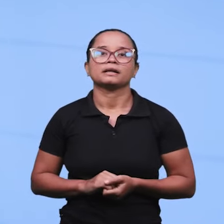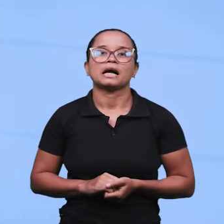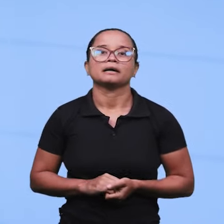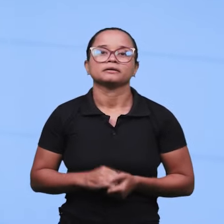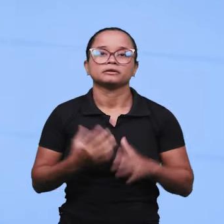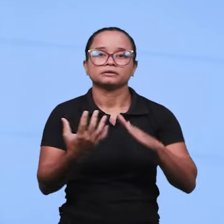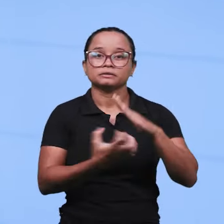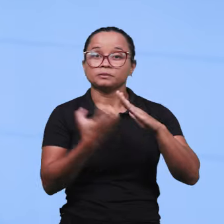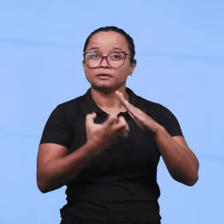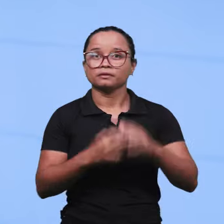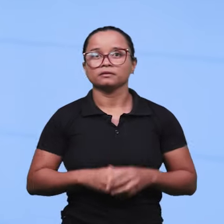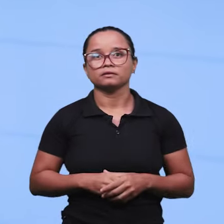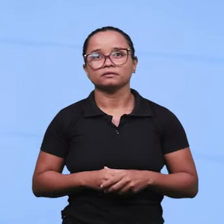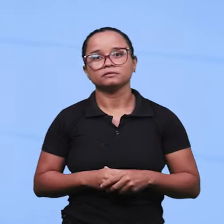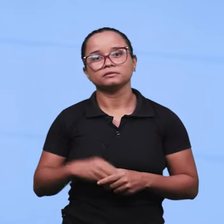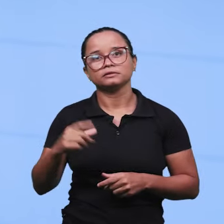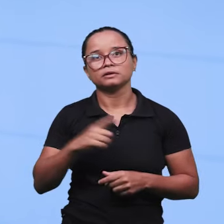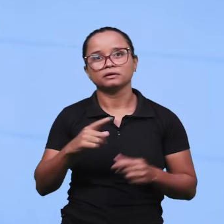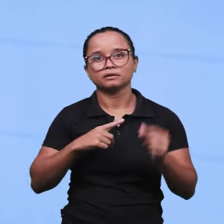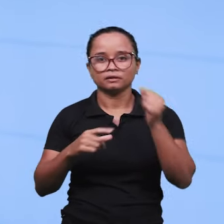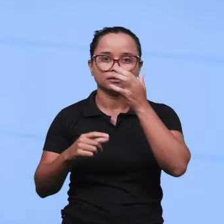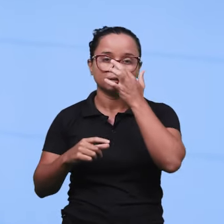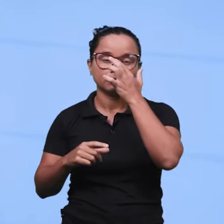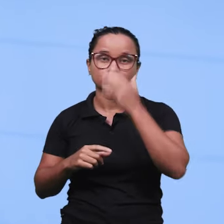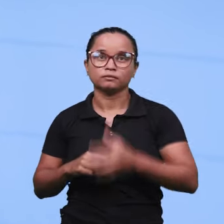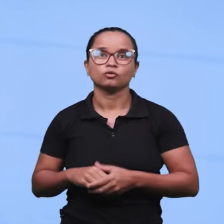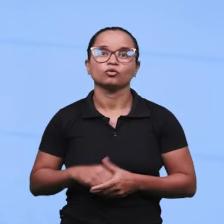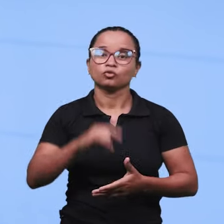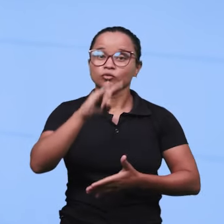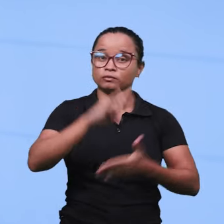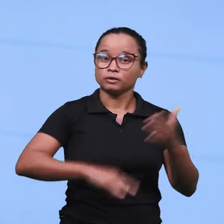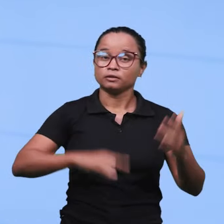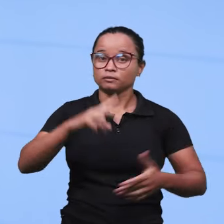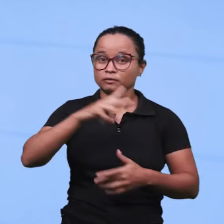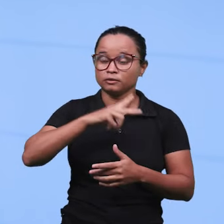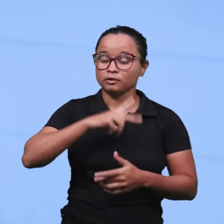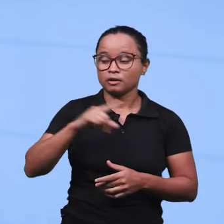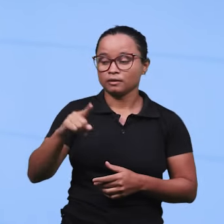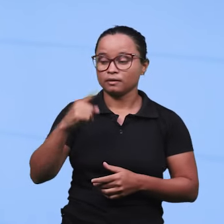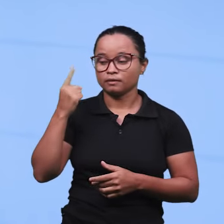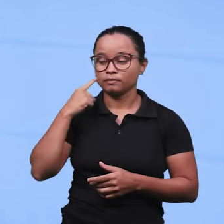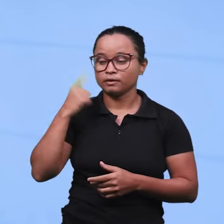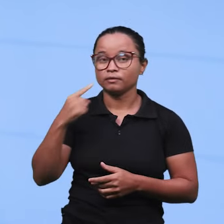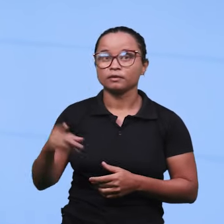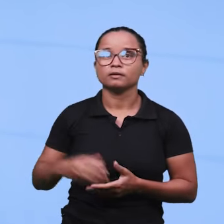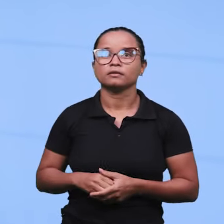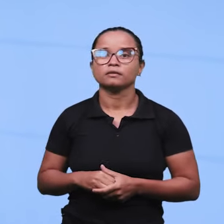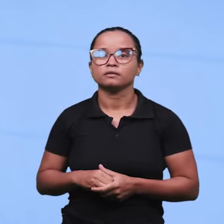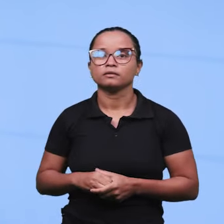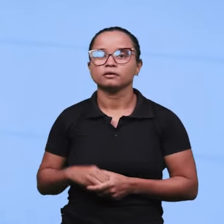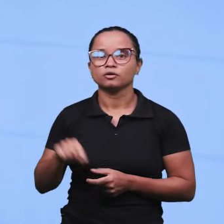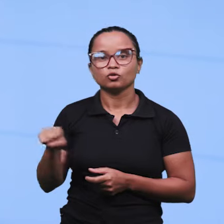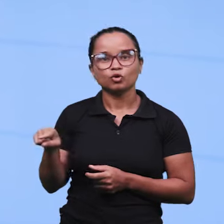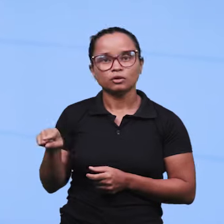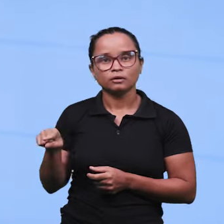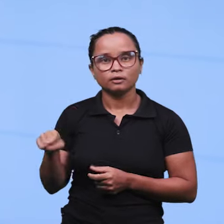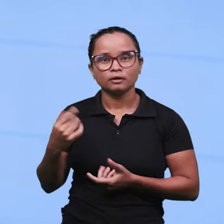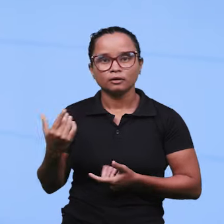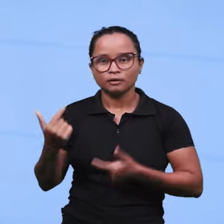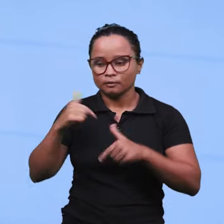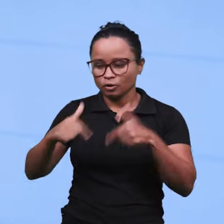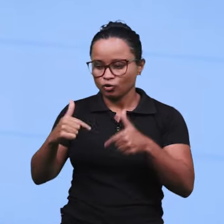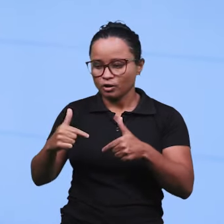as empresas, elas emitem um laudo particular, onde ela reconhece que o empregado não tem o direito de receber o adicional.